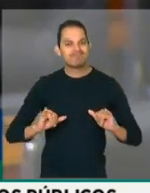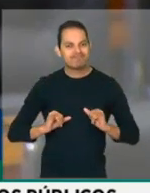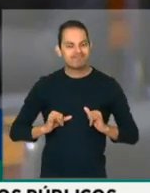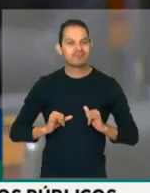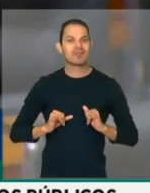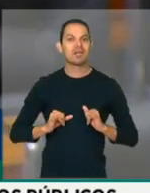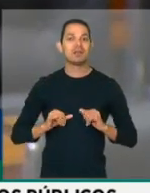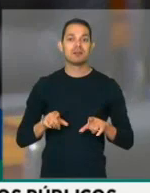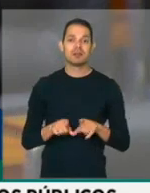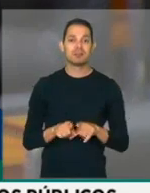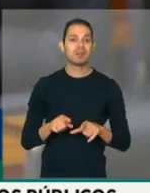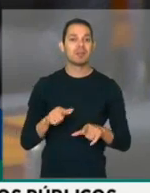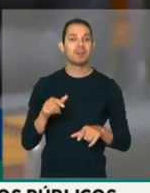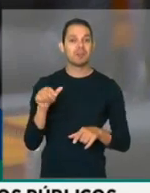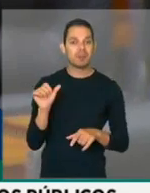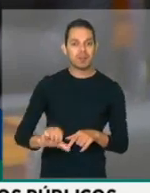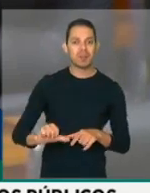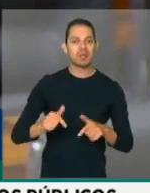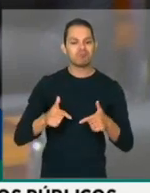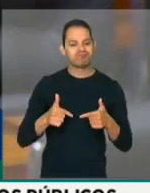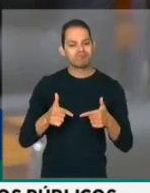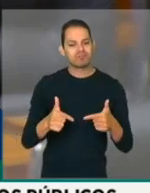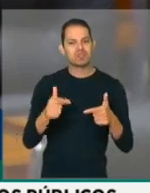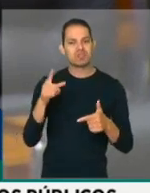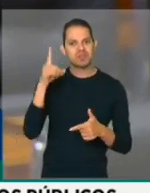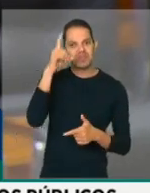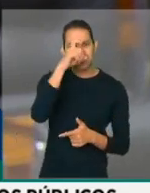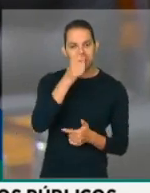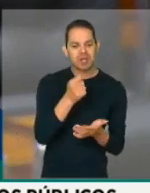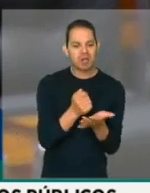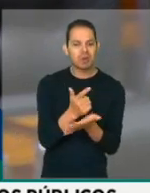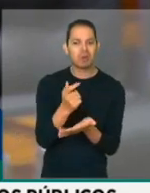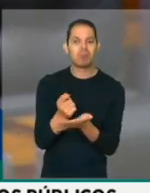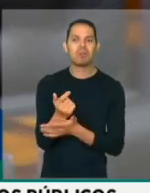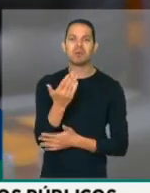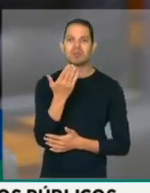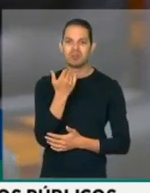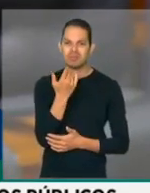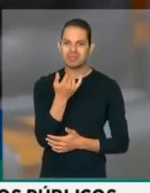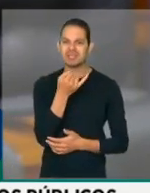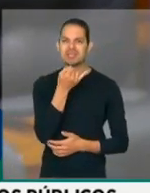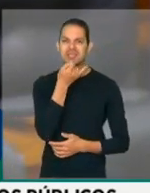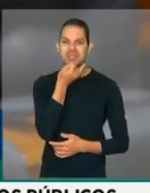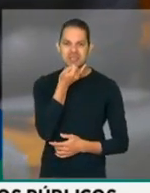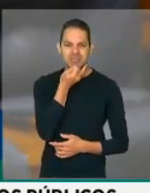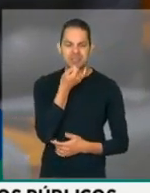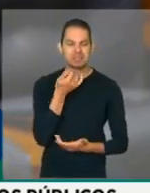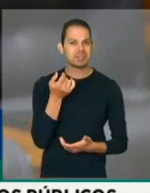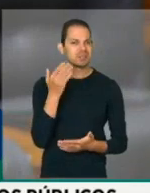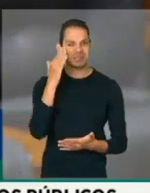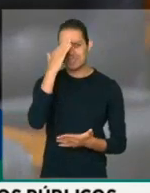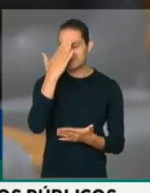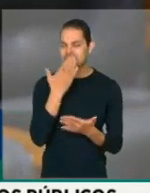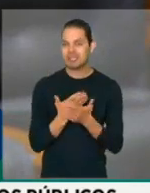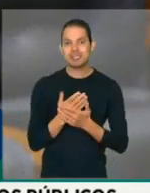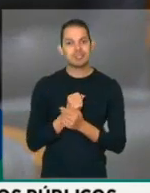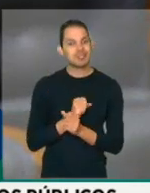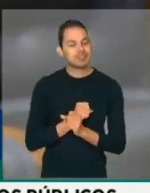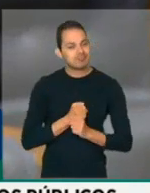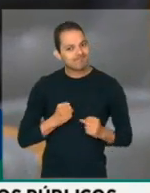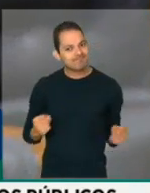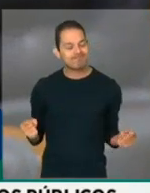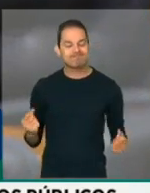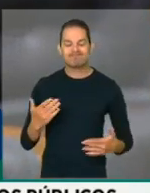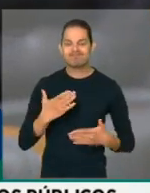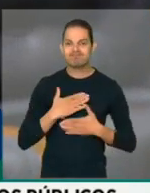ainda enfrentar a dificuldade de colocar a comida na mesa. É lamentável, é inacreditável, é